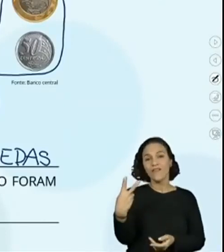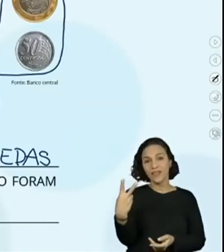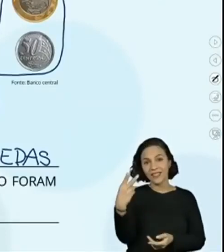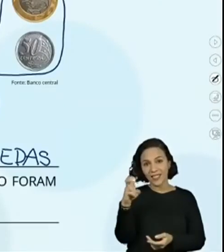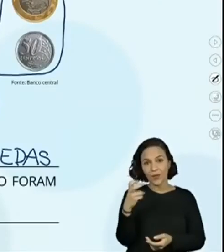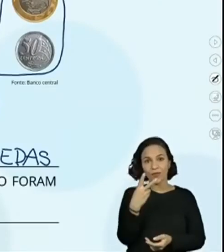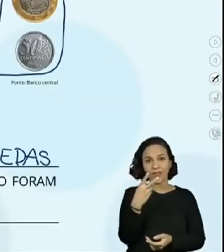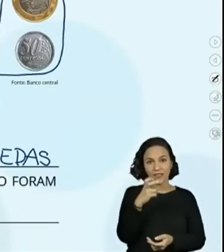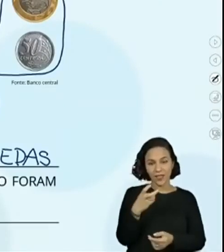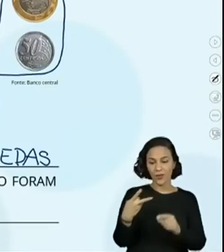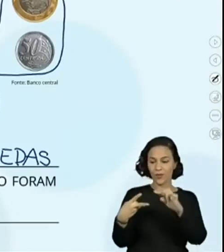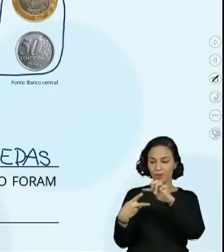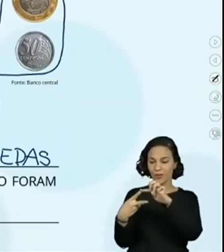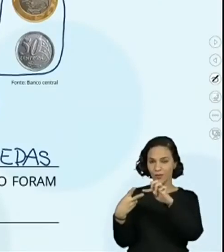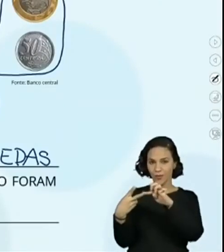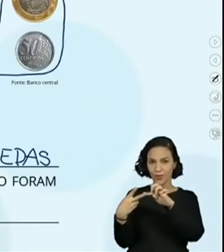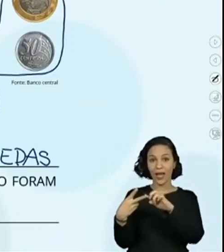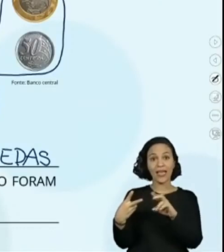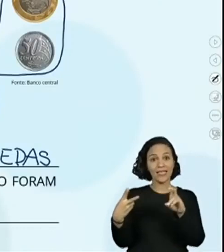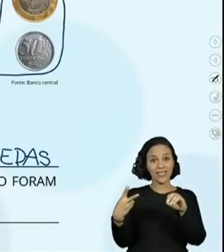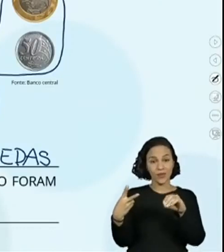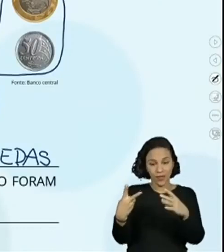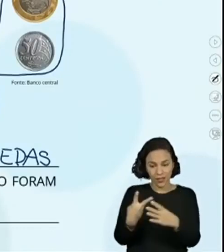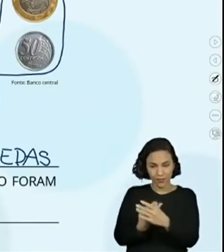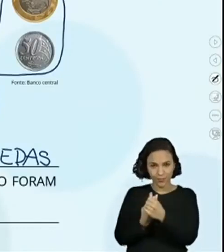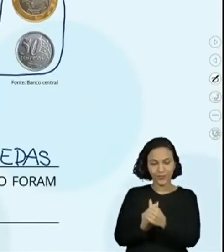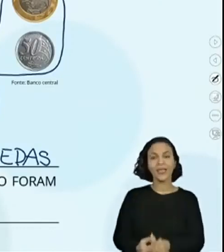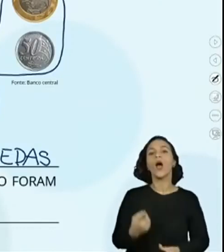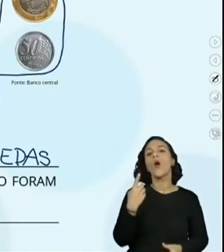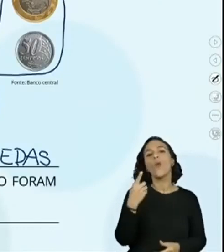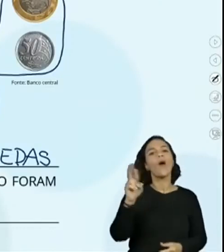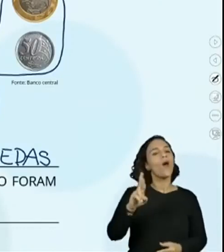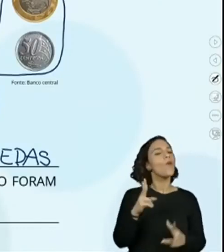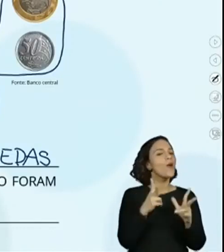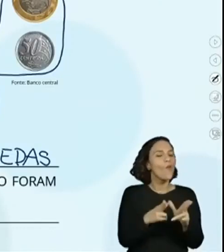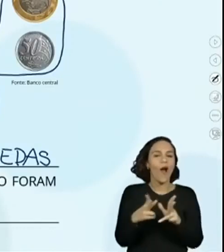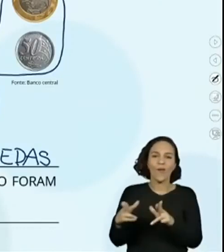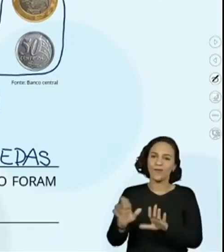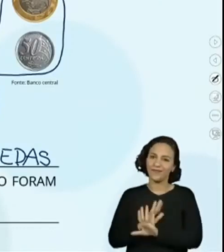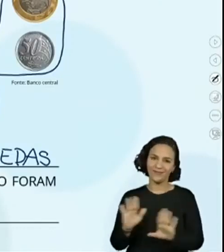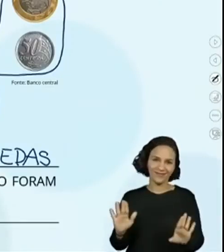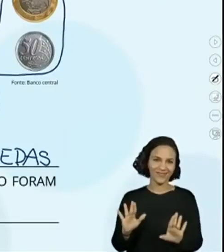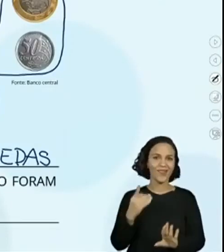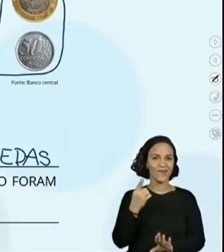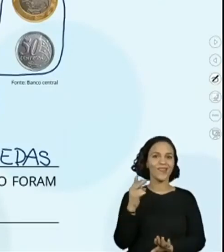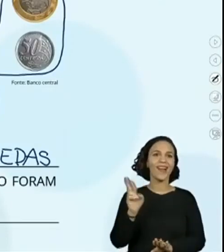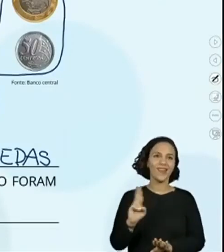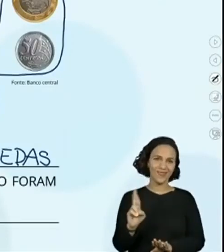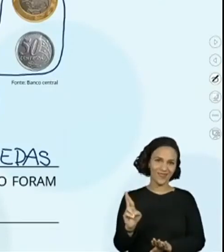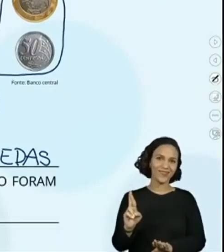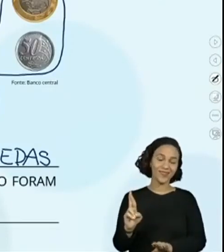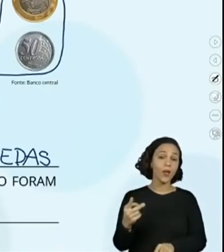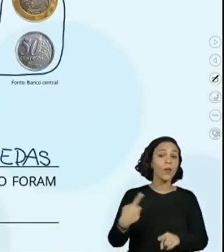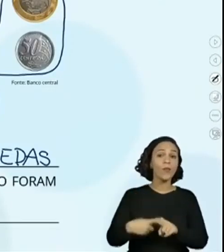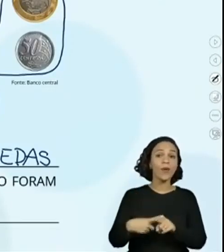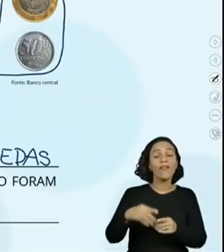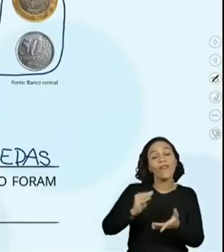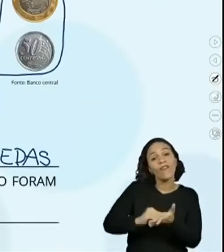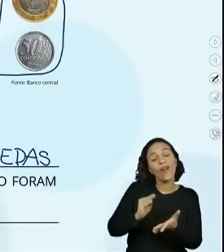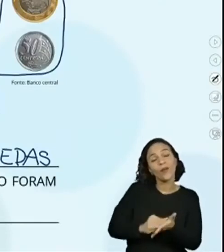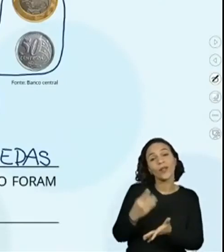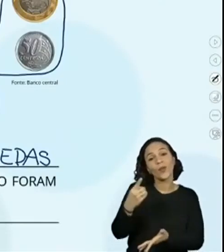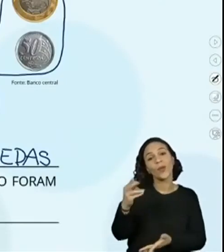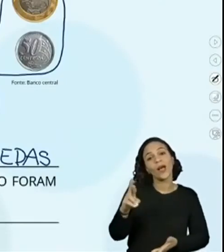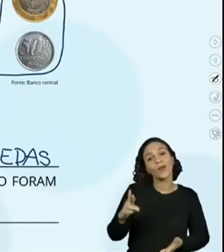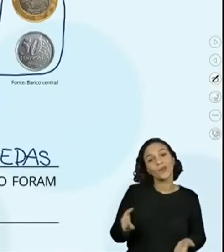e aí, para trocar por cédulas de dois reais, sempre vai sobrar um